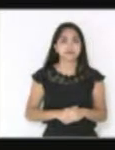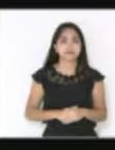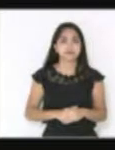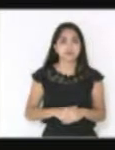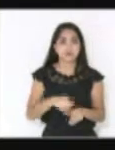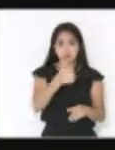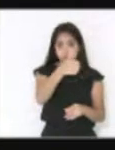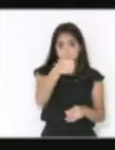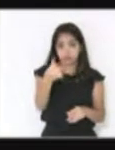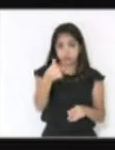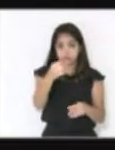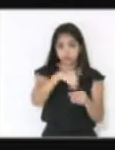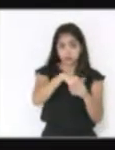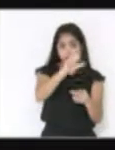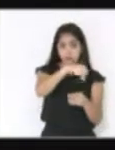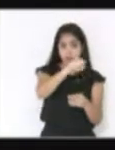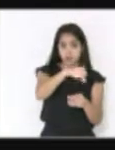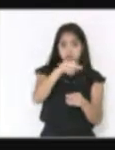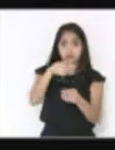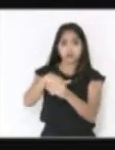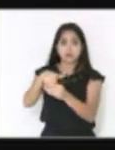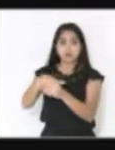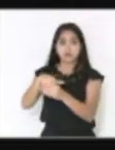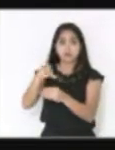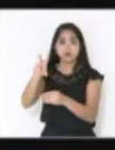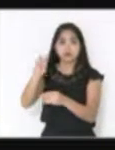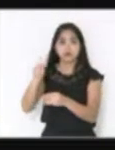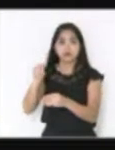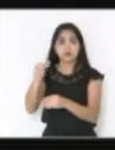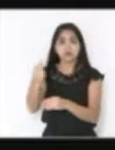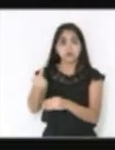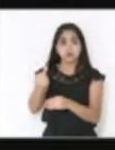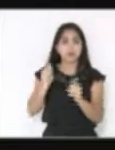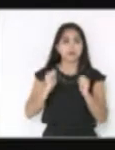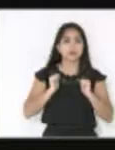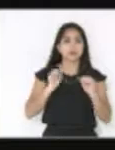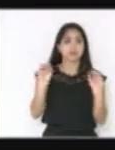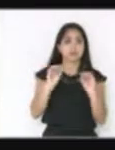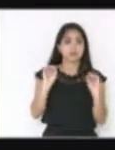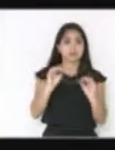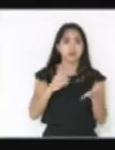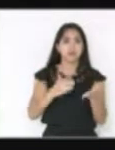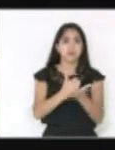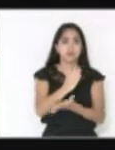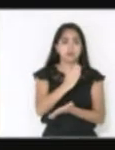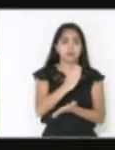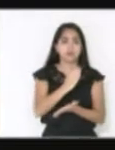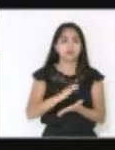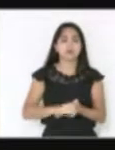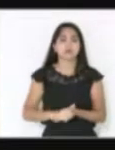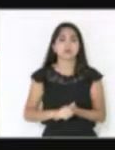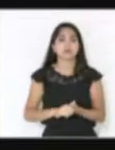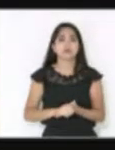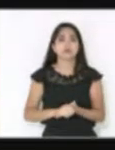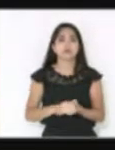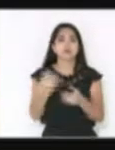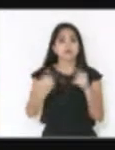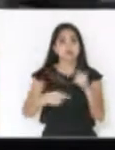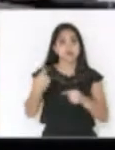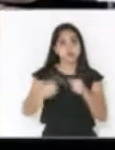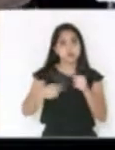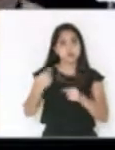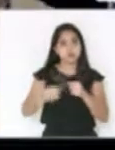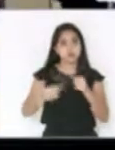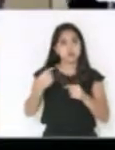16 votos sim. Meia dúzia não. Nenhuma abstenção. Aprovado. Discussão e